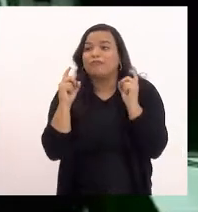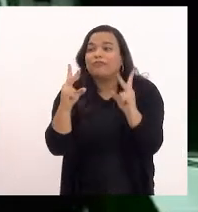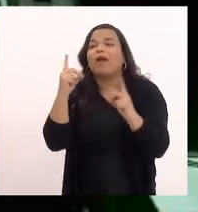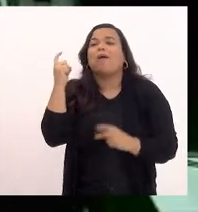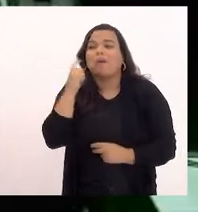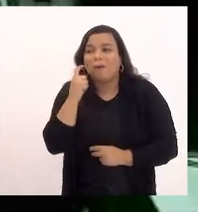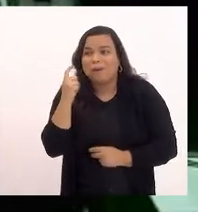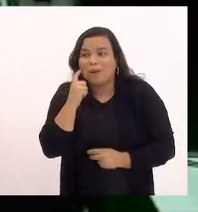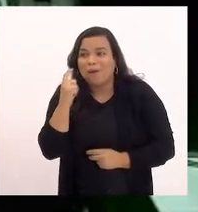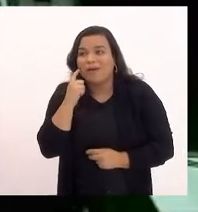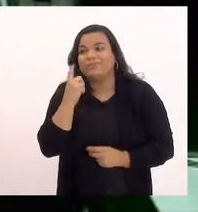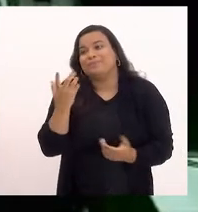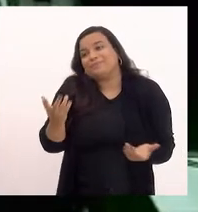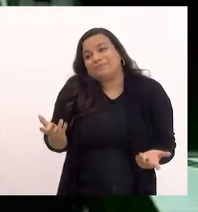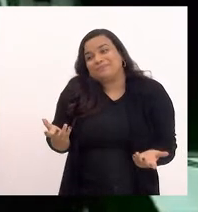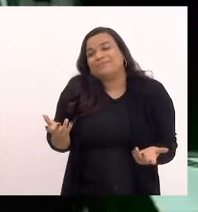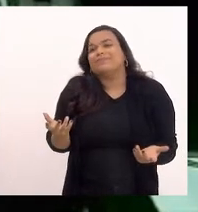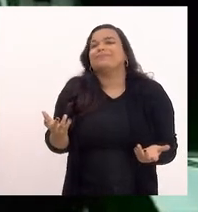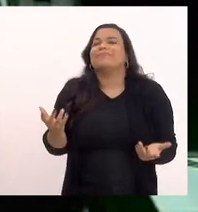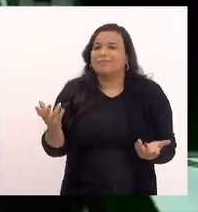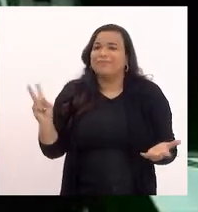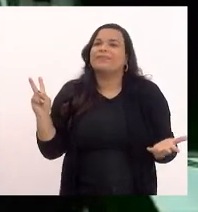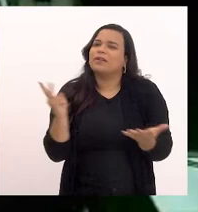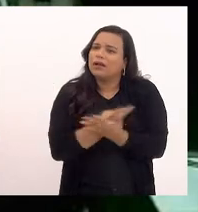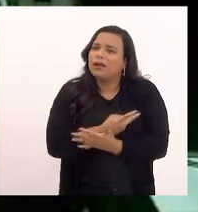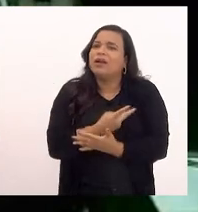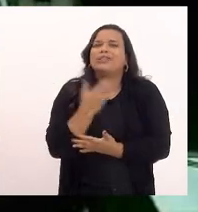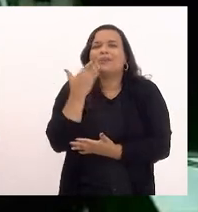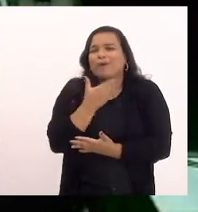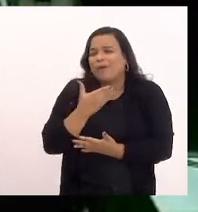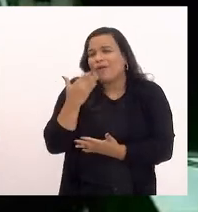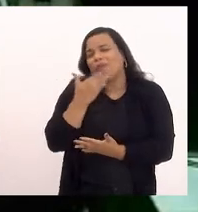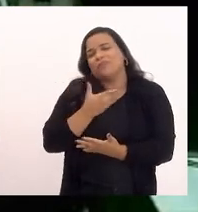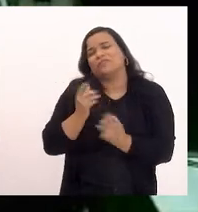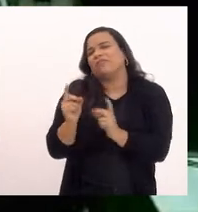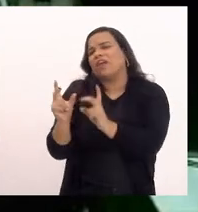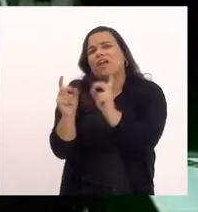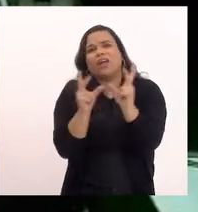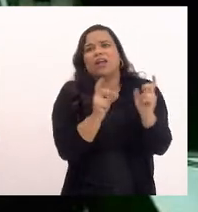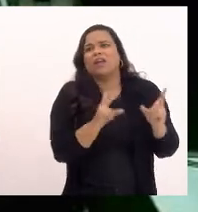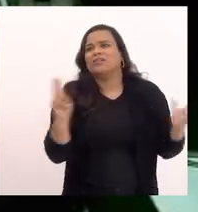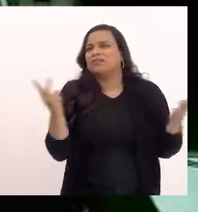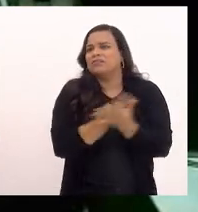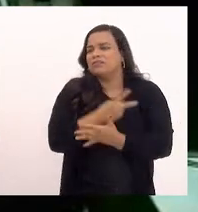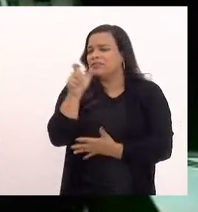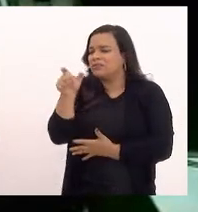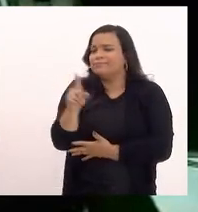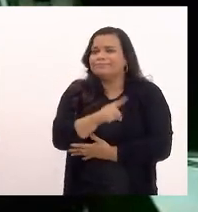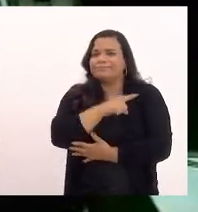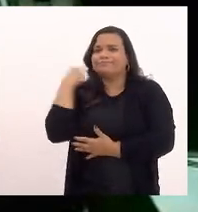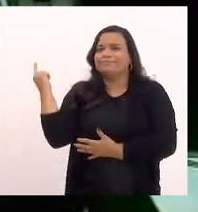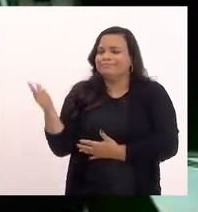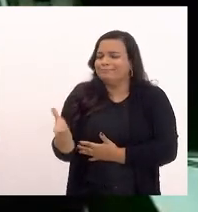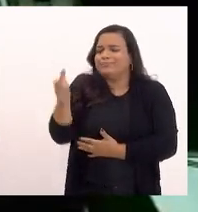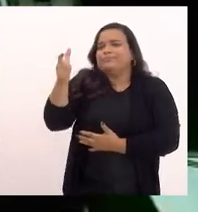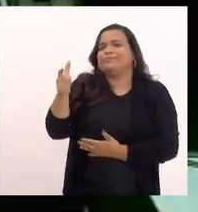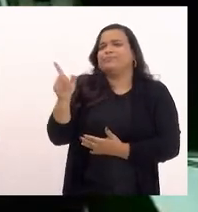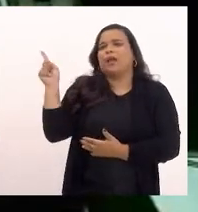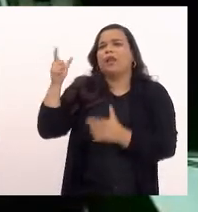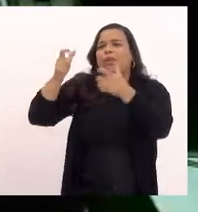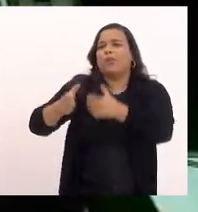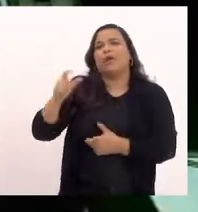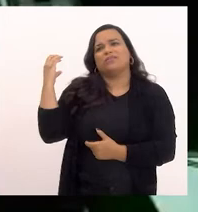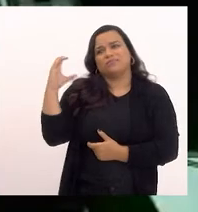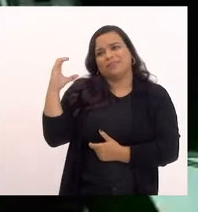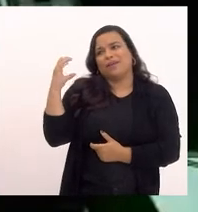balas só por uma pessoa ter aventado que ele poderia ser um ladrão ele foi morto em Niterói então fica